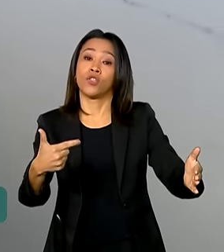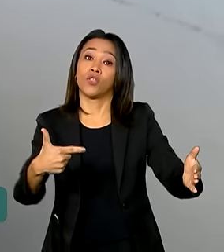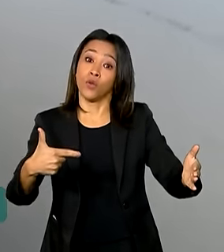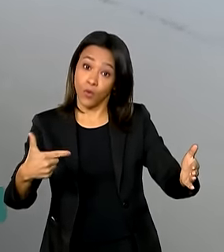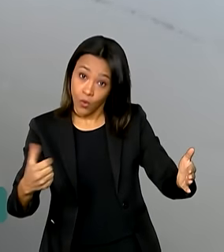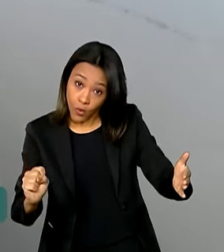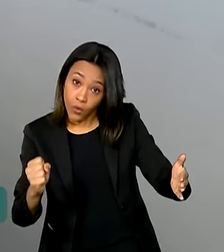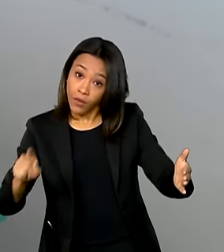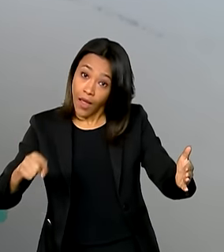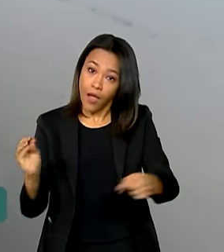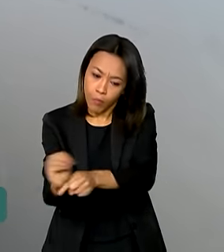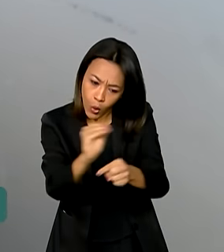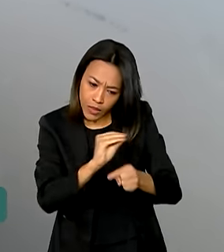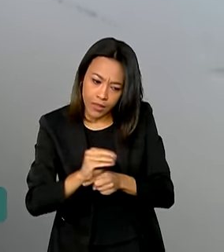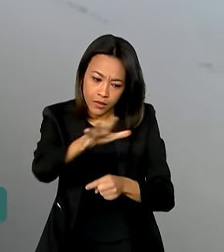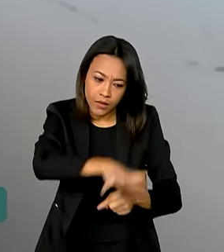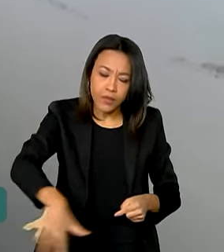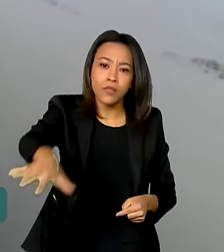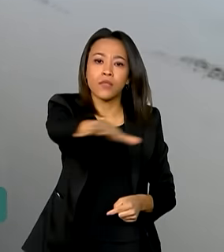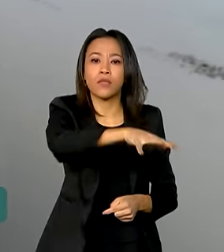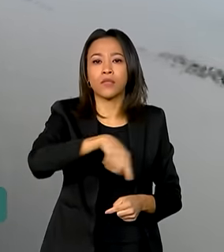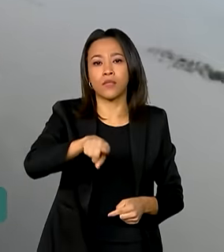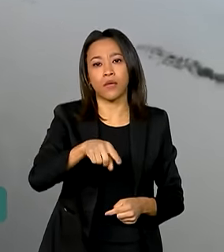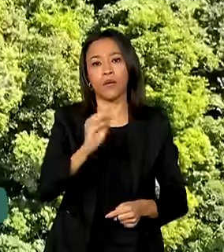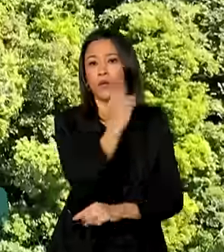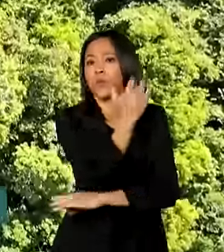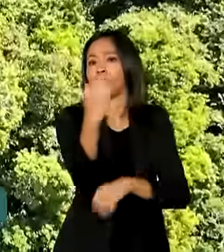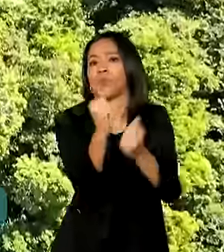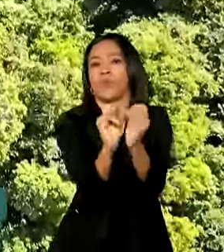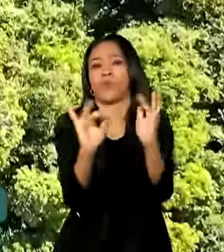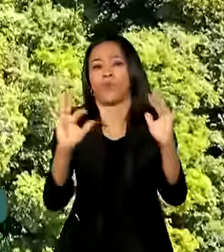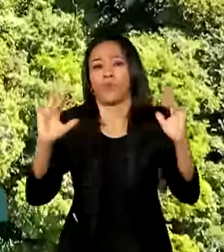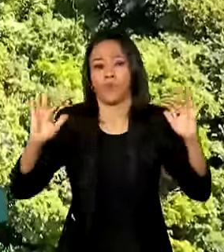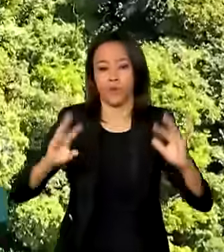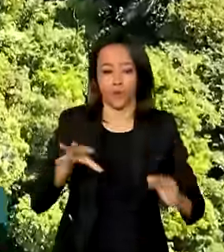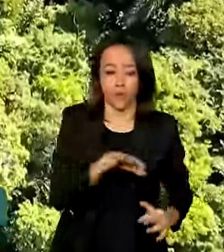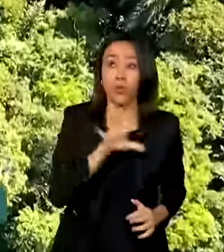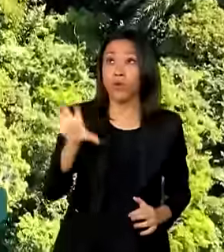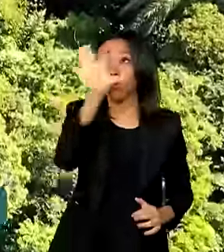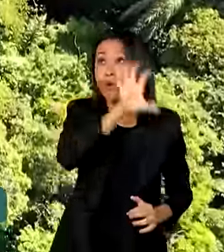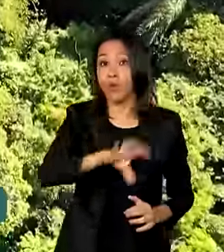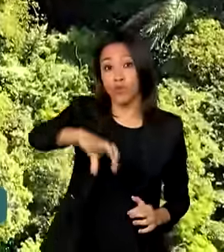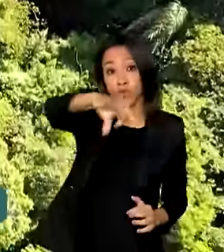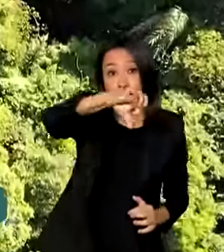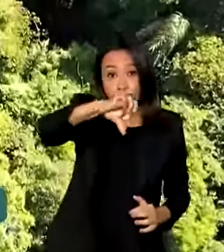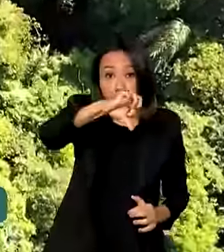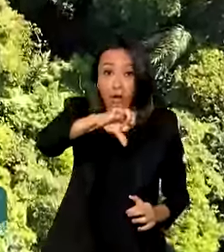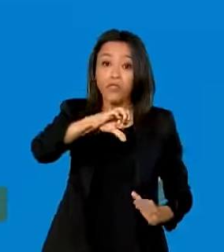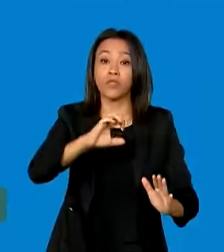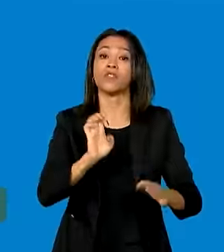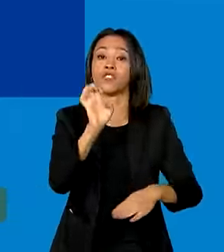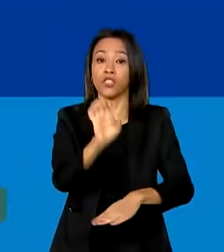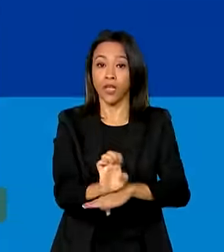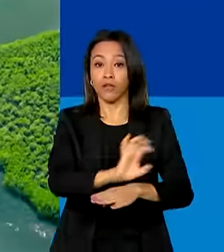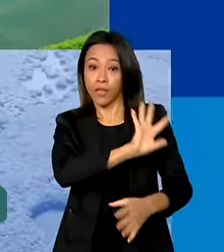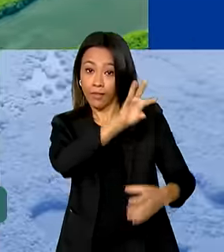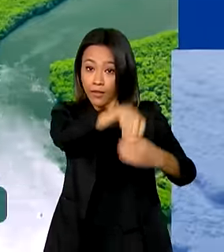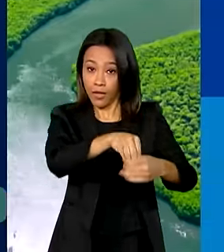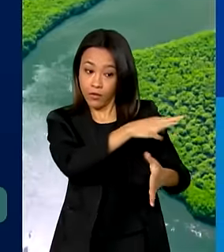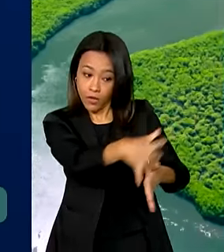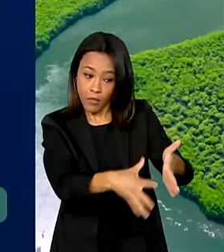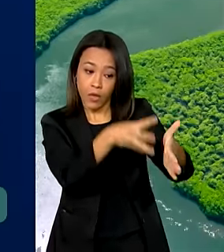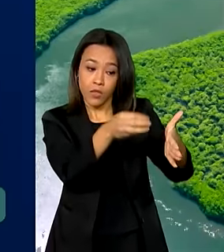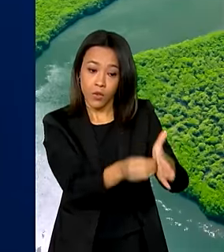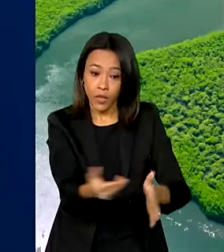conservação e proteção do meio ambiente nos nove estados da Amazônia Legal. O projeto,